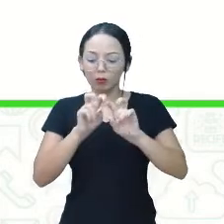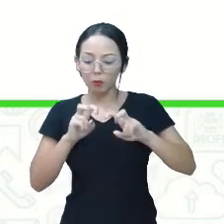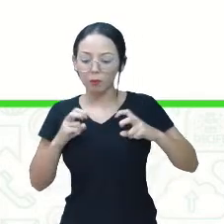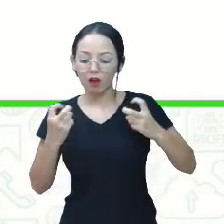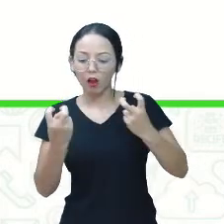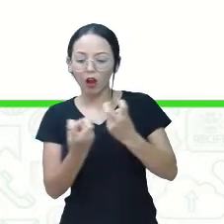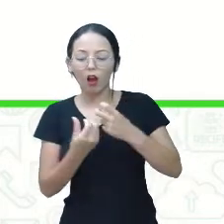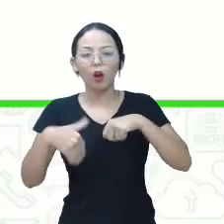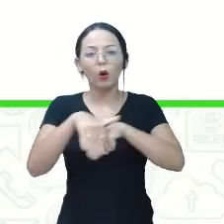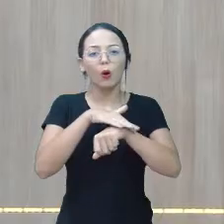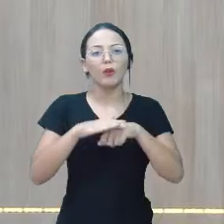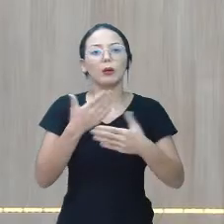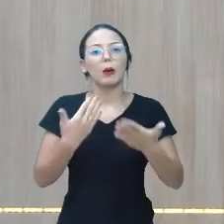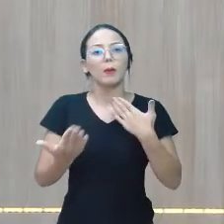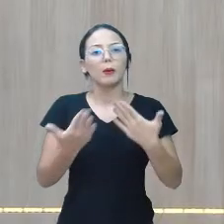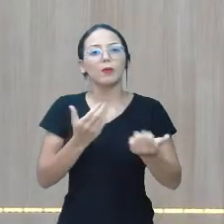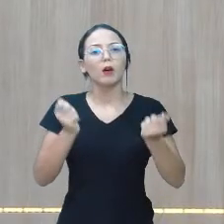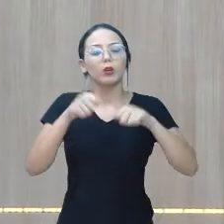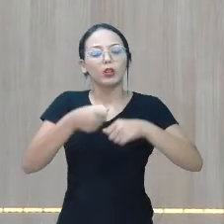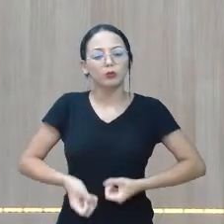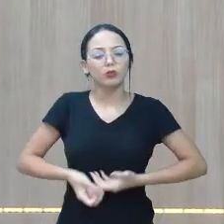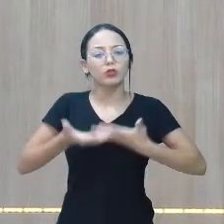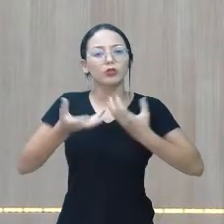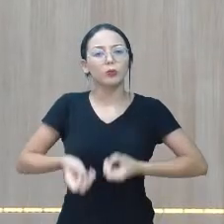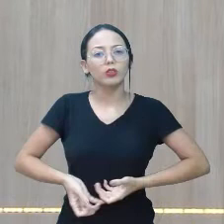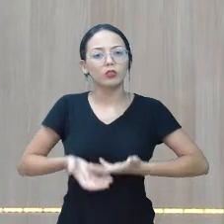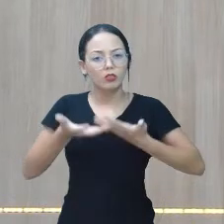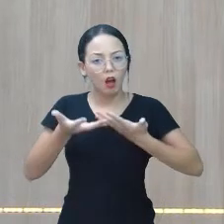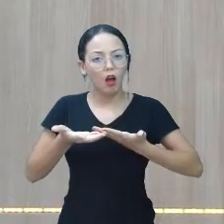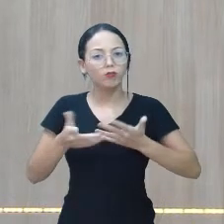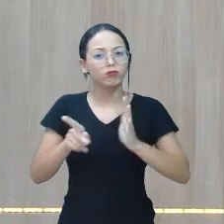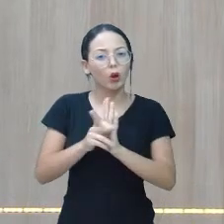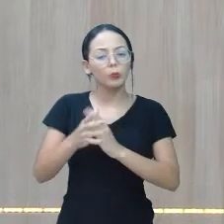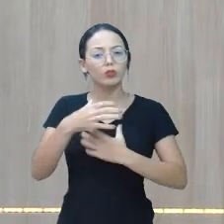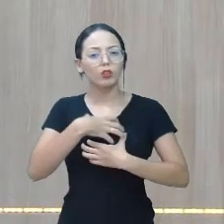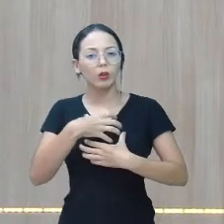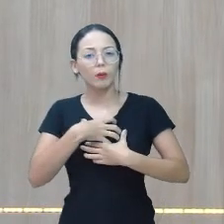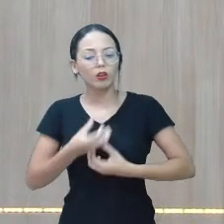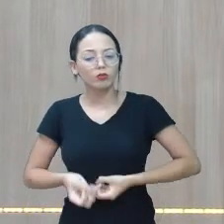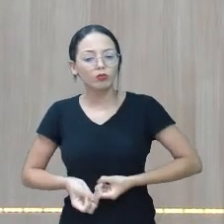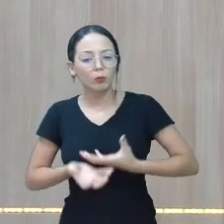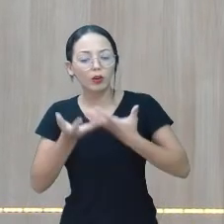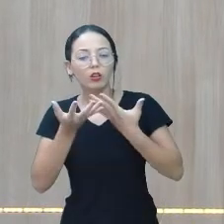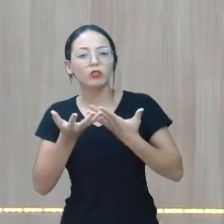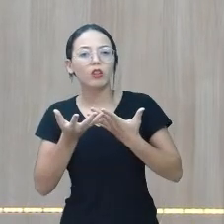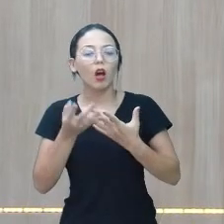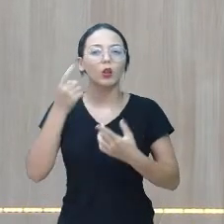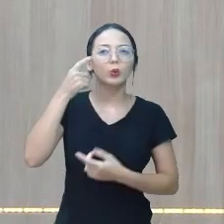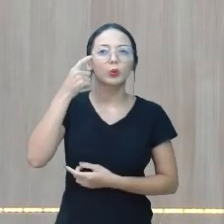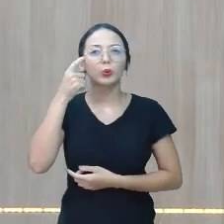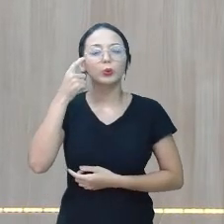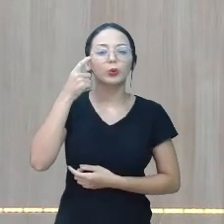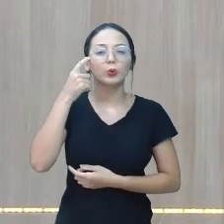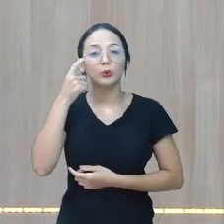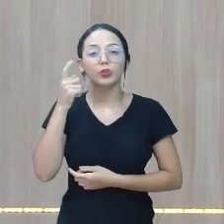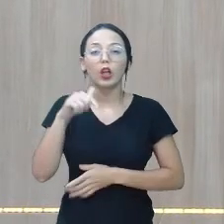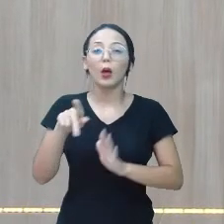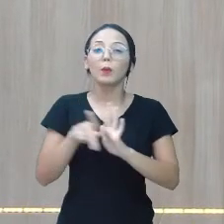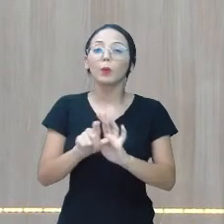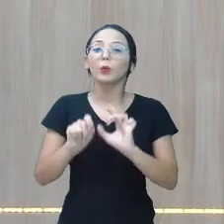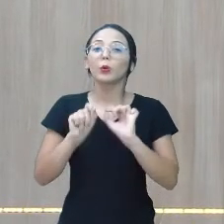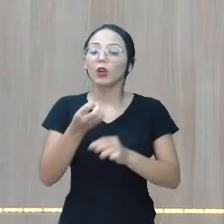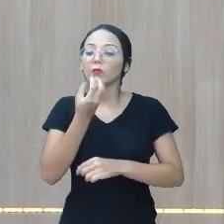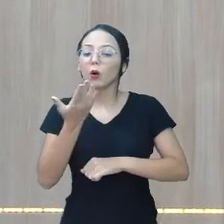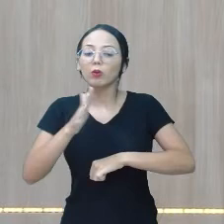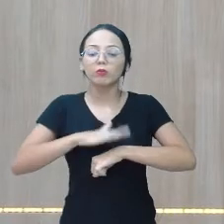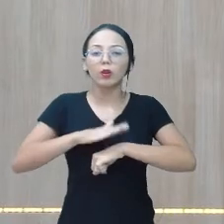de conversa, nós podemos expressar esse sentimento, essas nossas dúvidas e é um bom momento